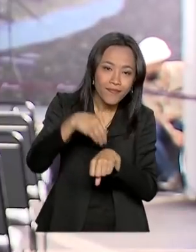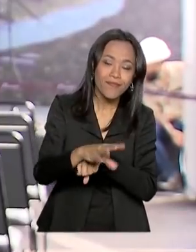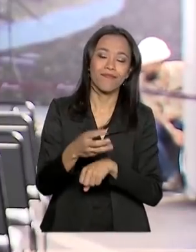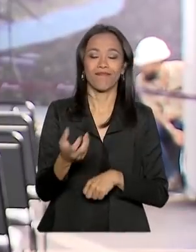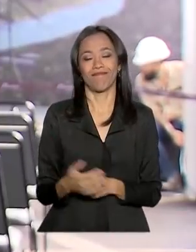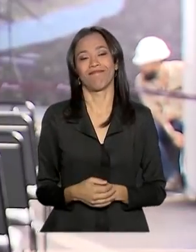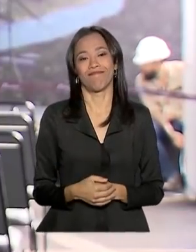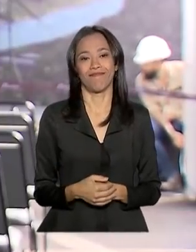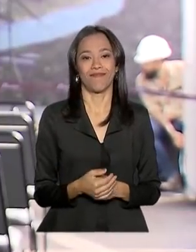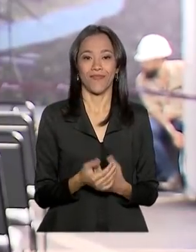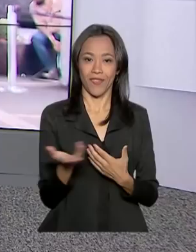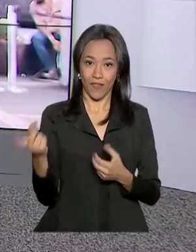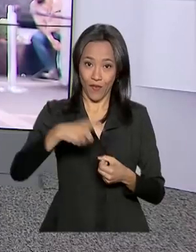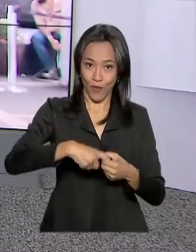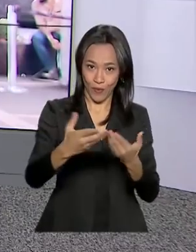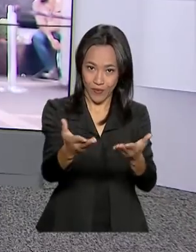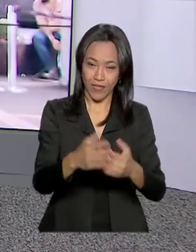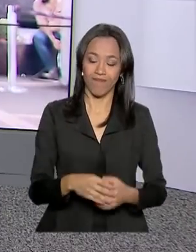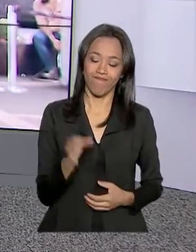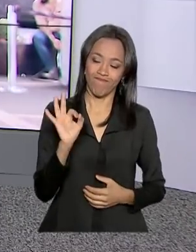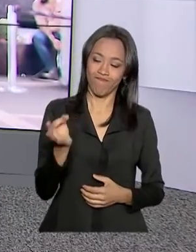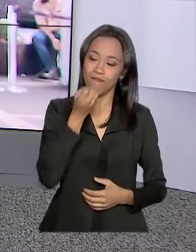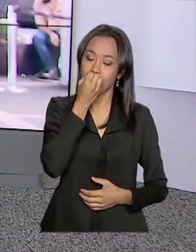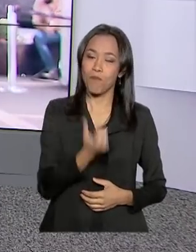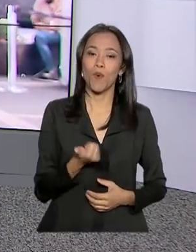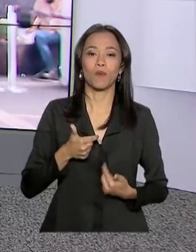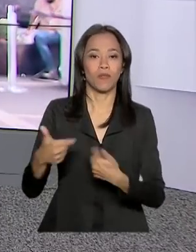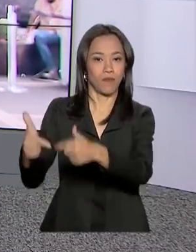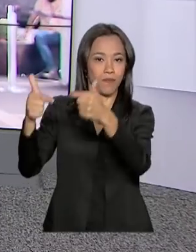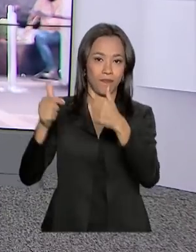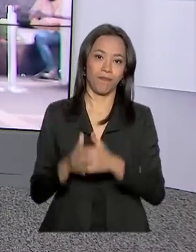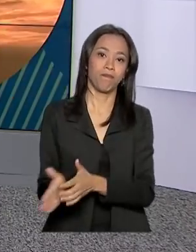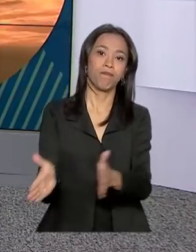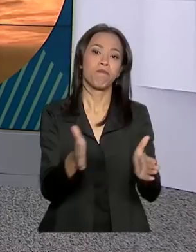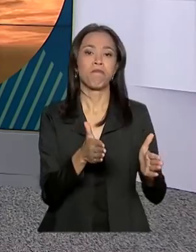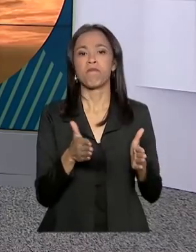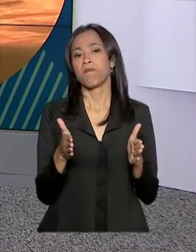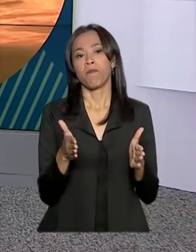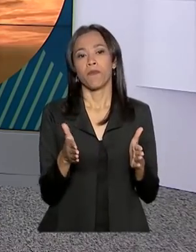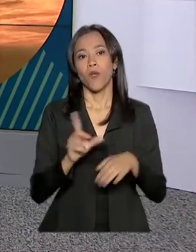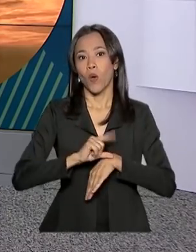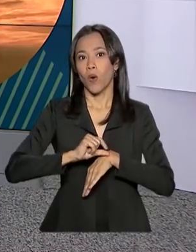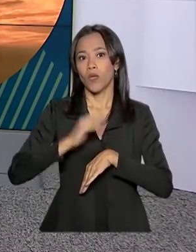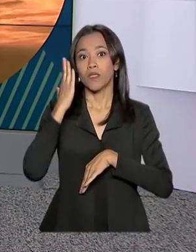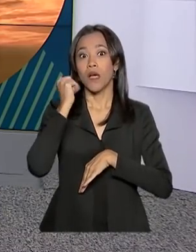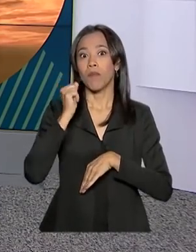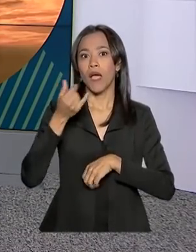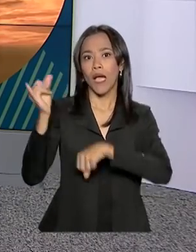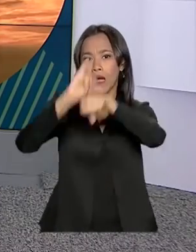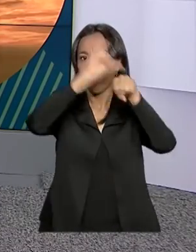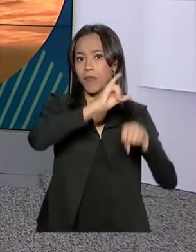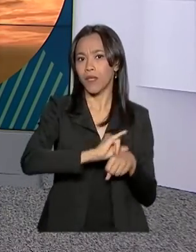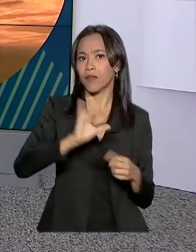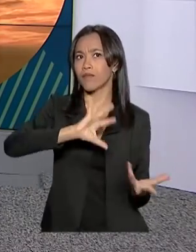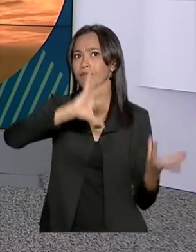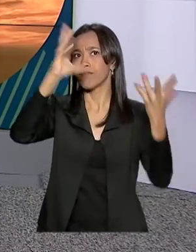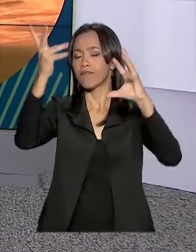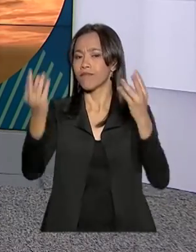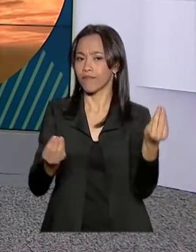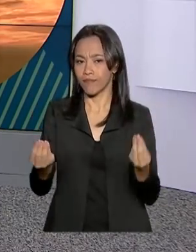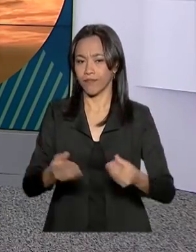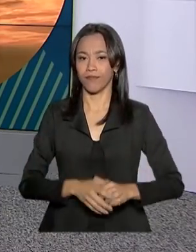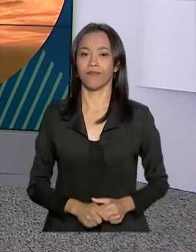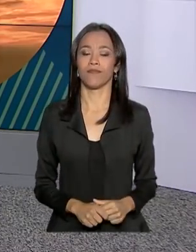Volto com você no estúdio, Mara. É isso aí, Gabriela. Bom trabalho para você. Hora de saber como fica o tempo em algumas